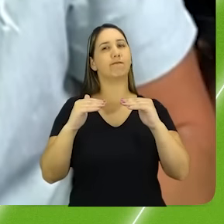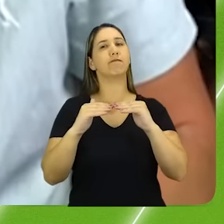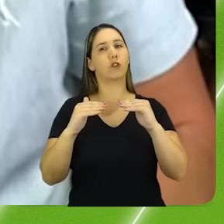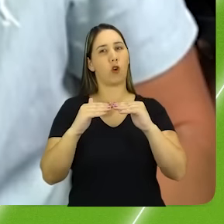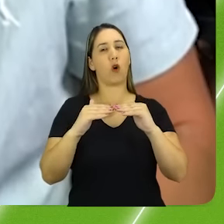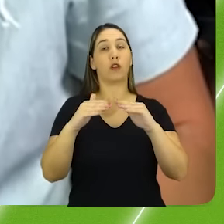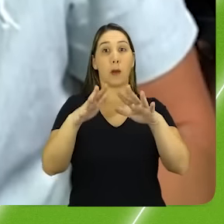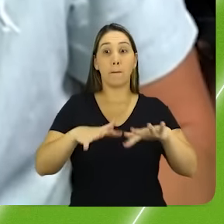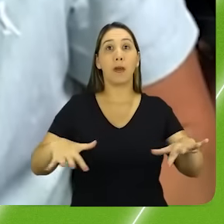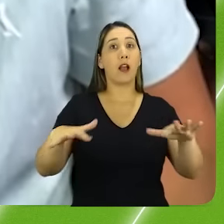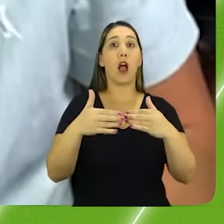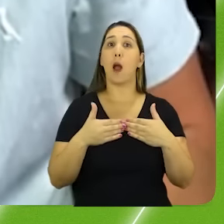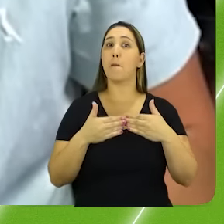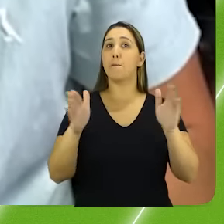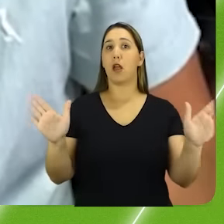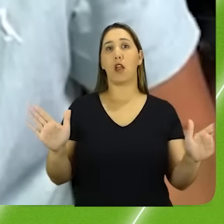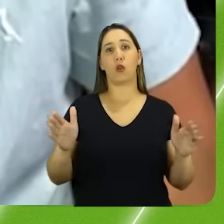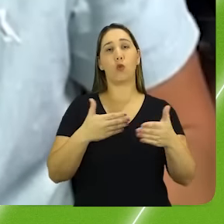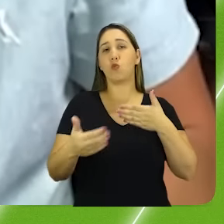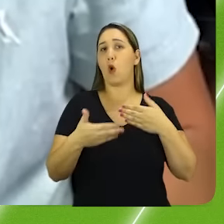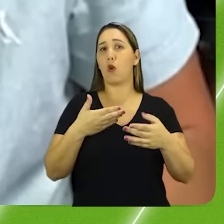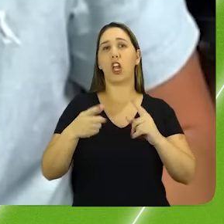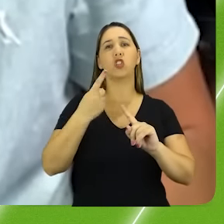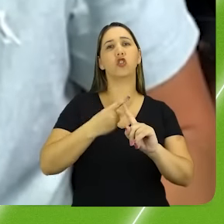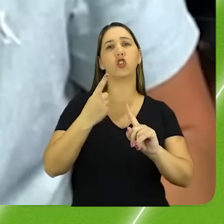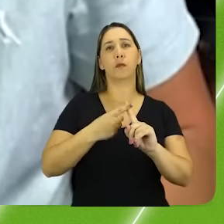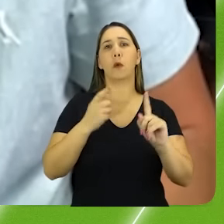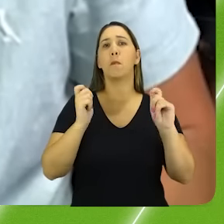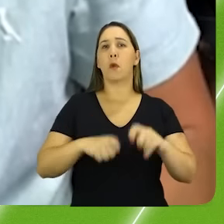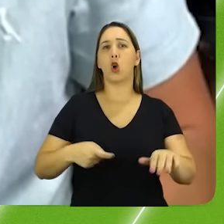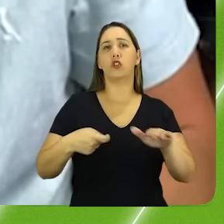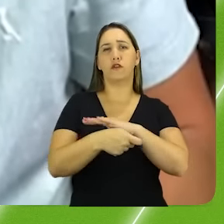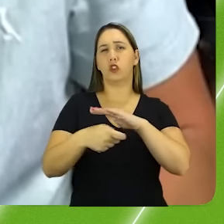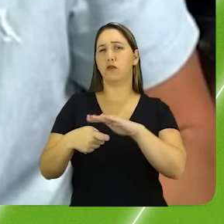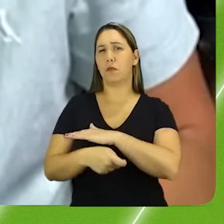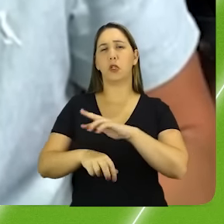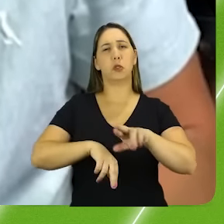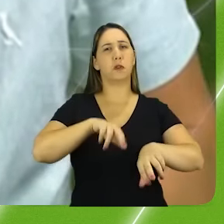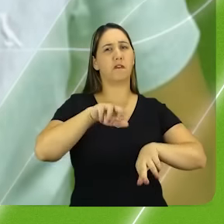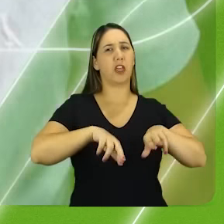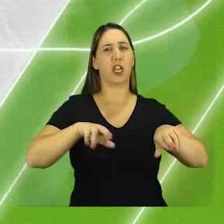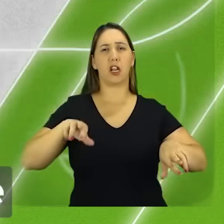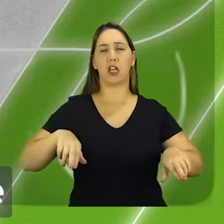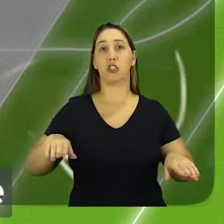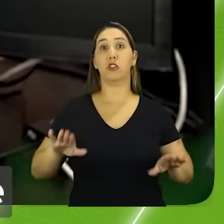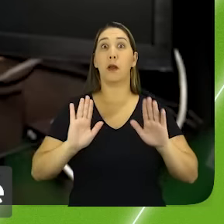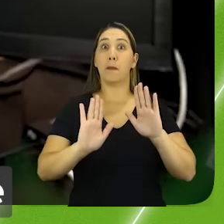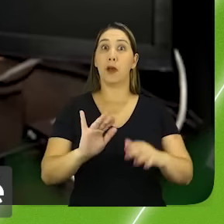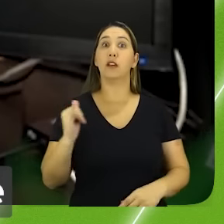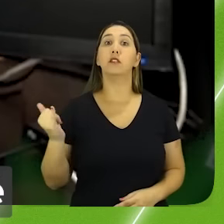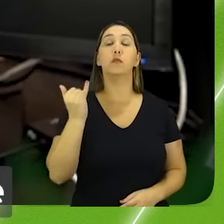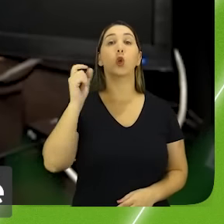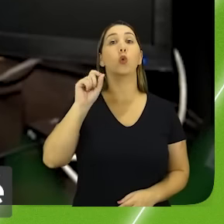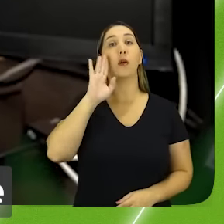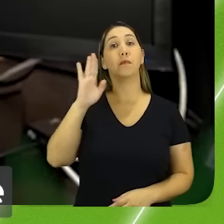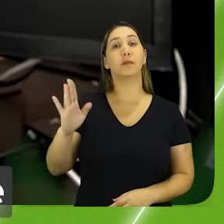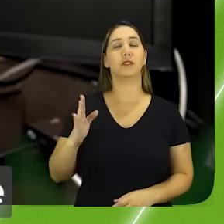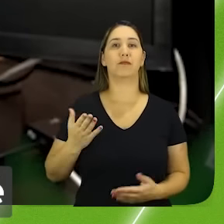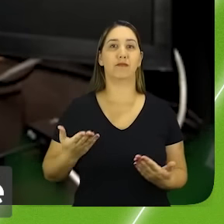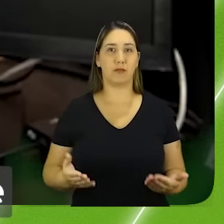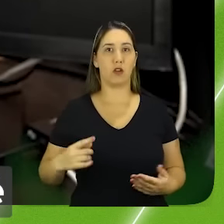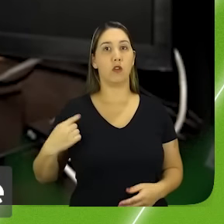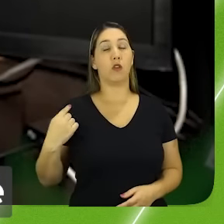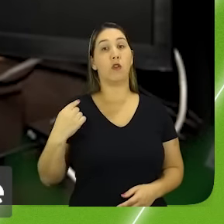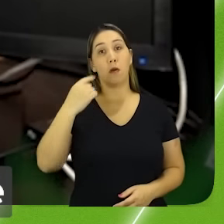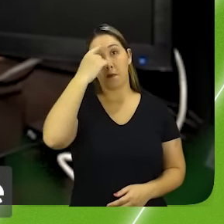está aberto para qualquer tipo de aplicação, qualquer tipo de aporte. Mas acho que o mais importante